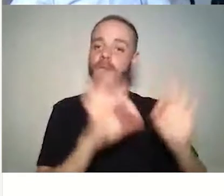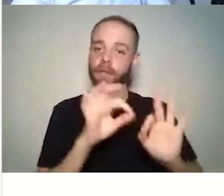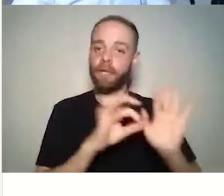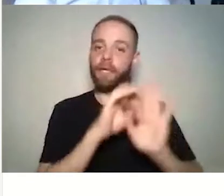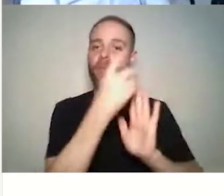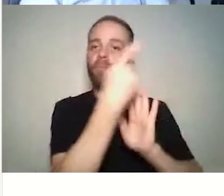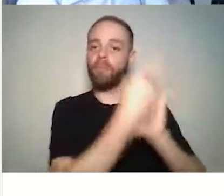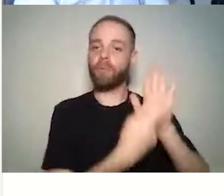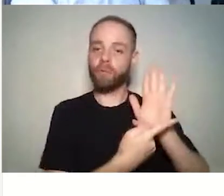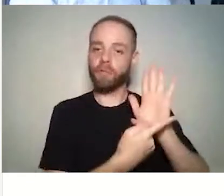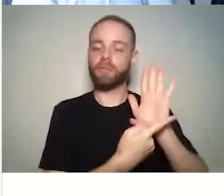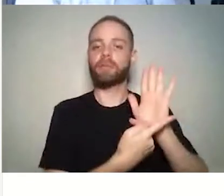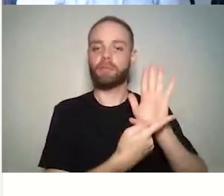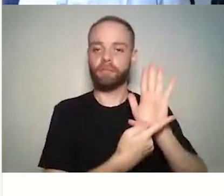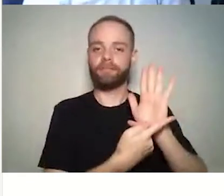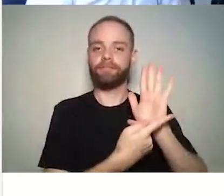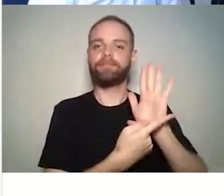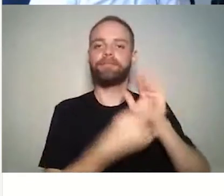Bom,